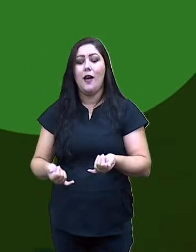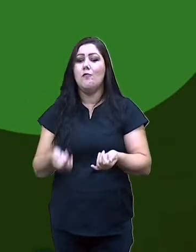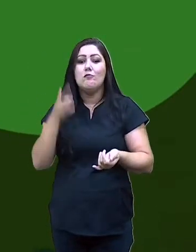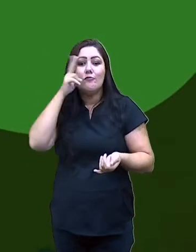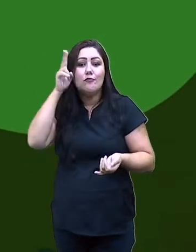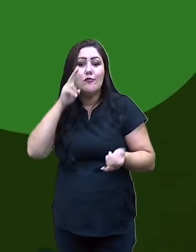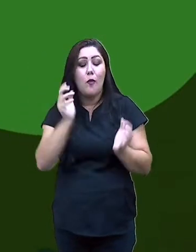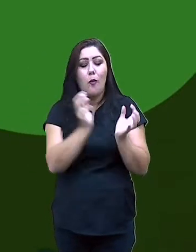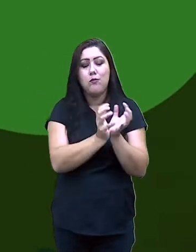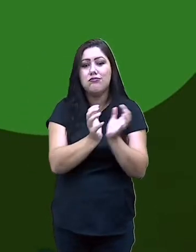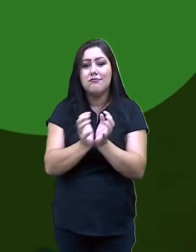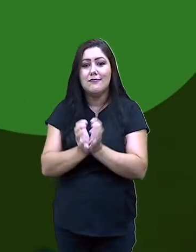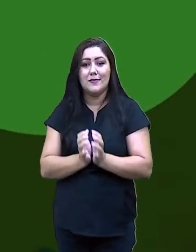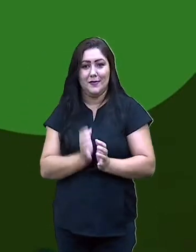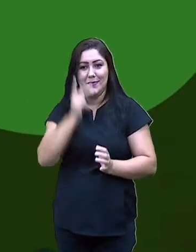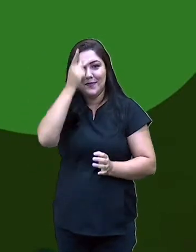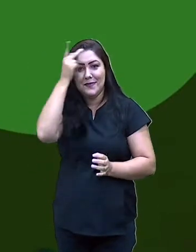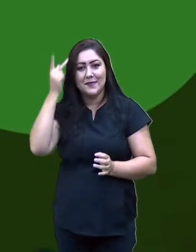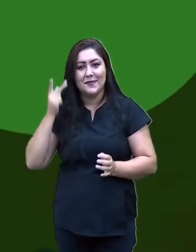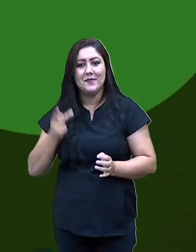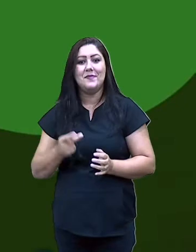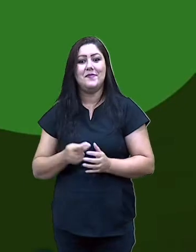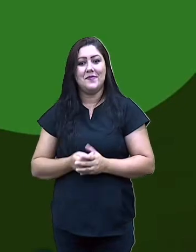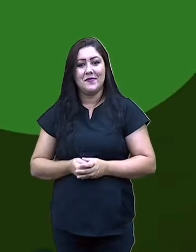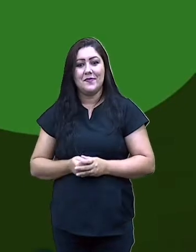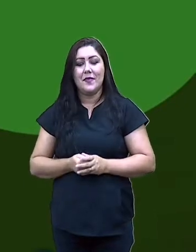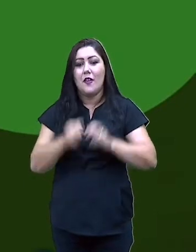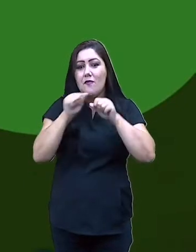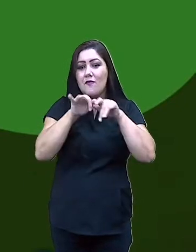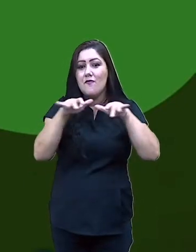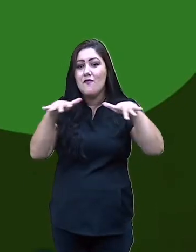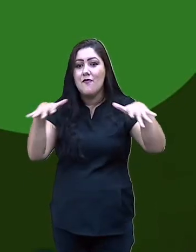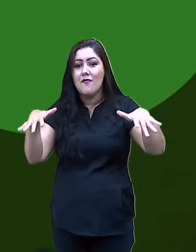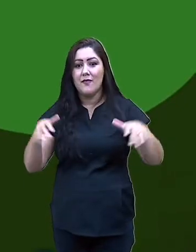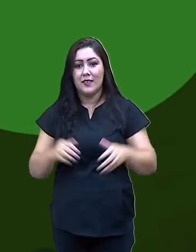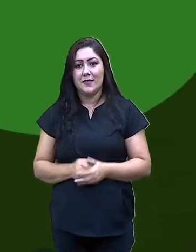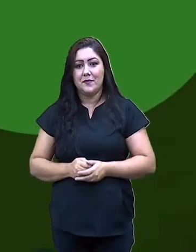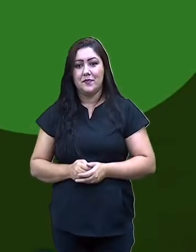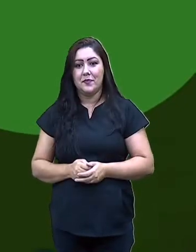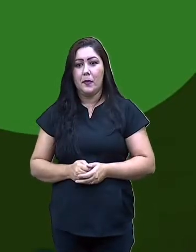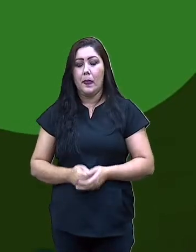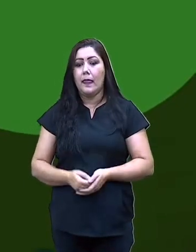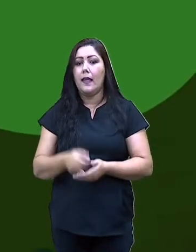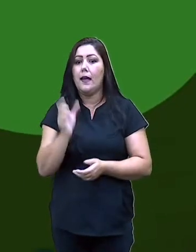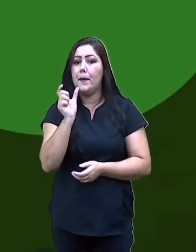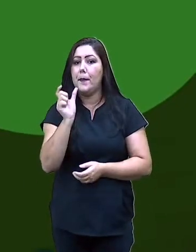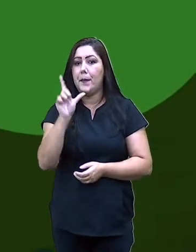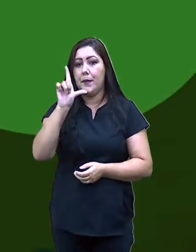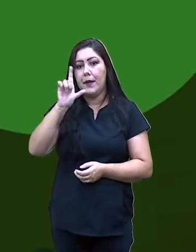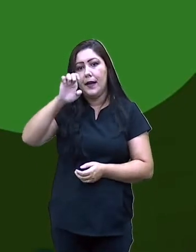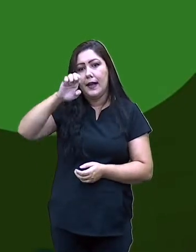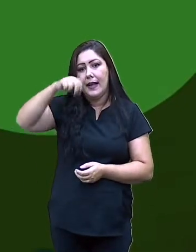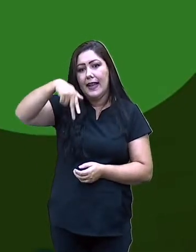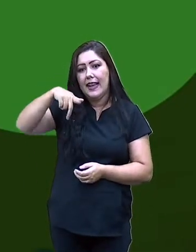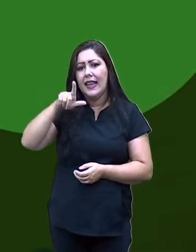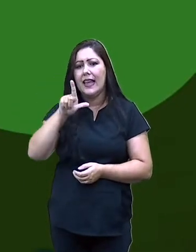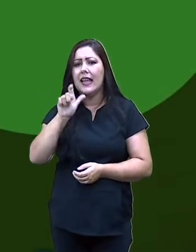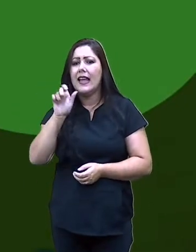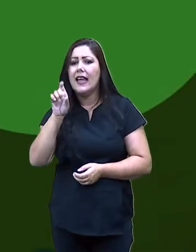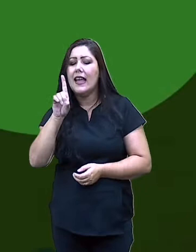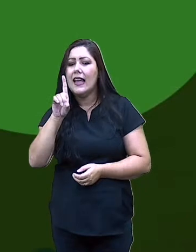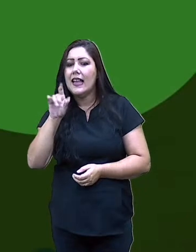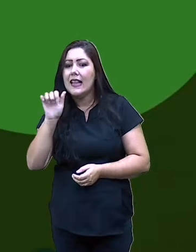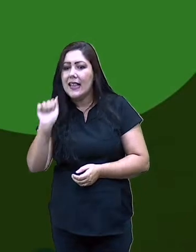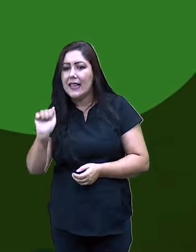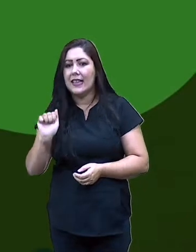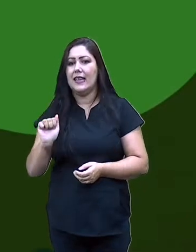passada assim. Lenda vem de legenda, a palavra lenda. O que é legenda? O